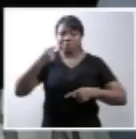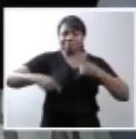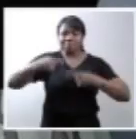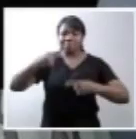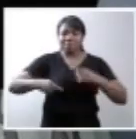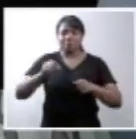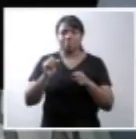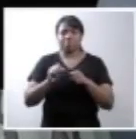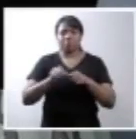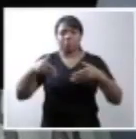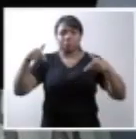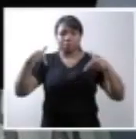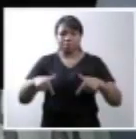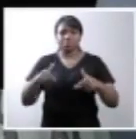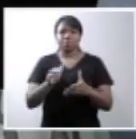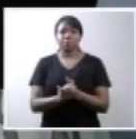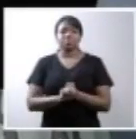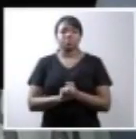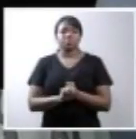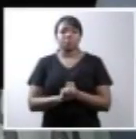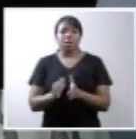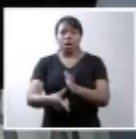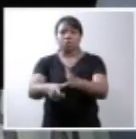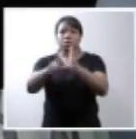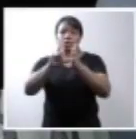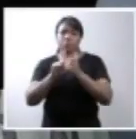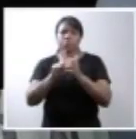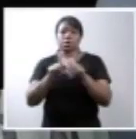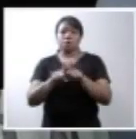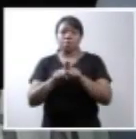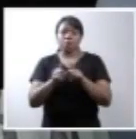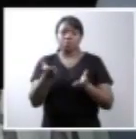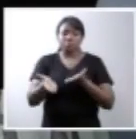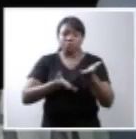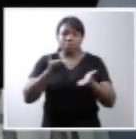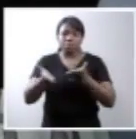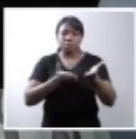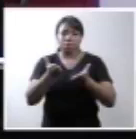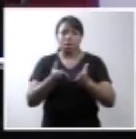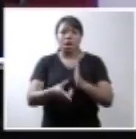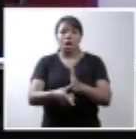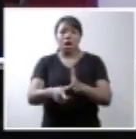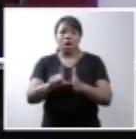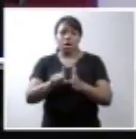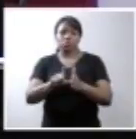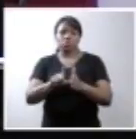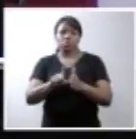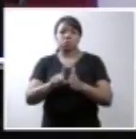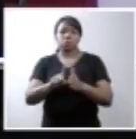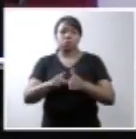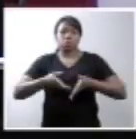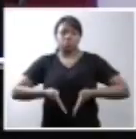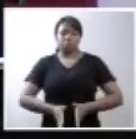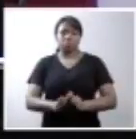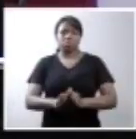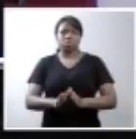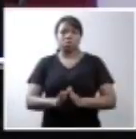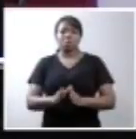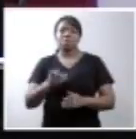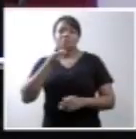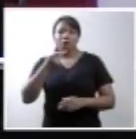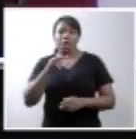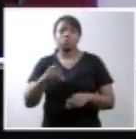à antecipação terapêutica do parto a partir do enfoque de deficiência.